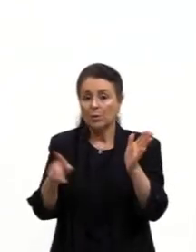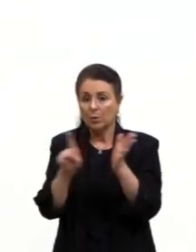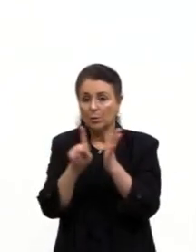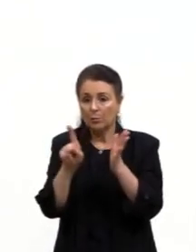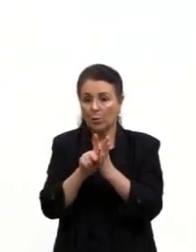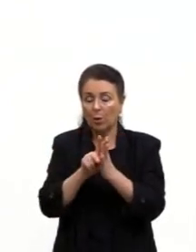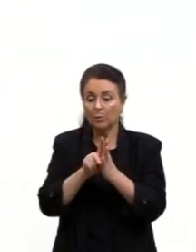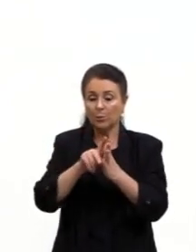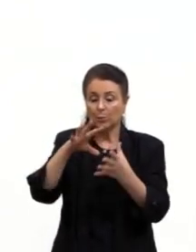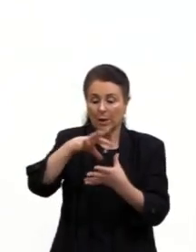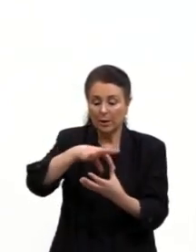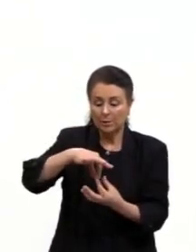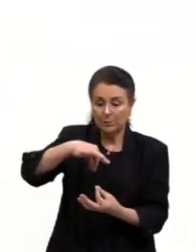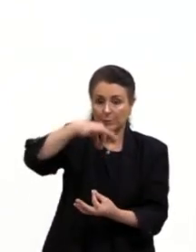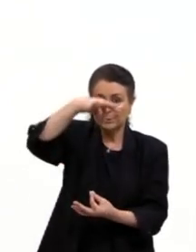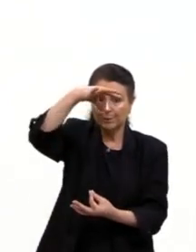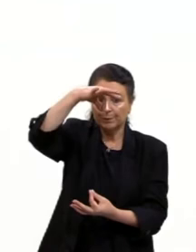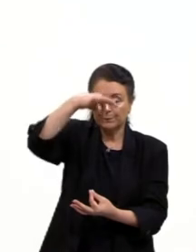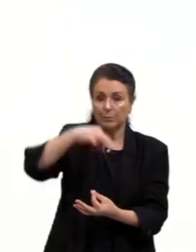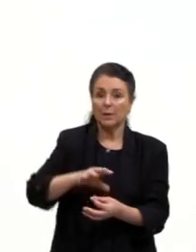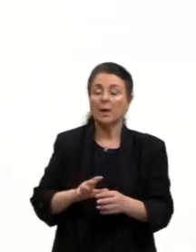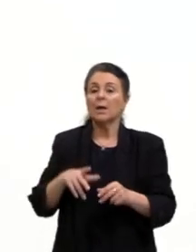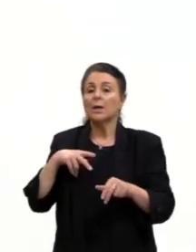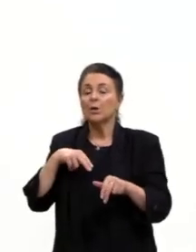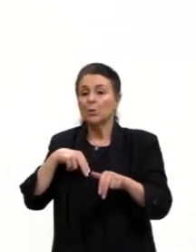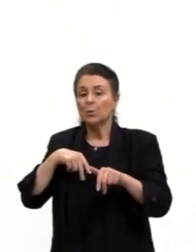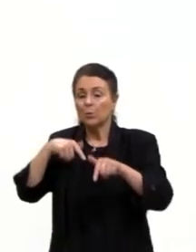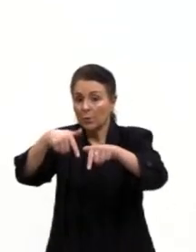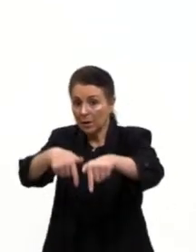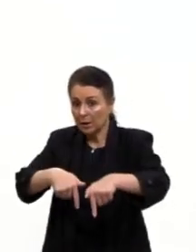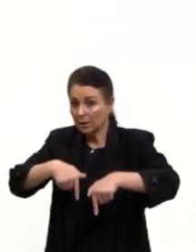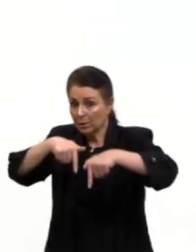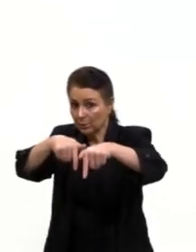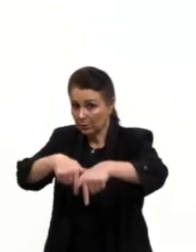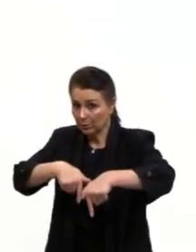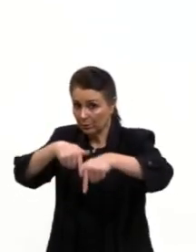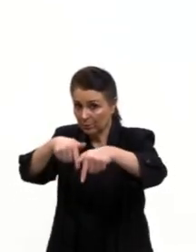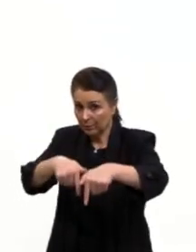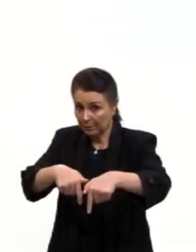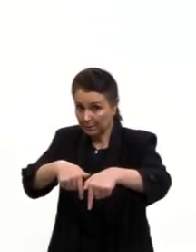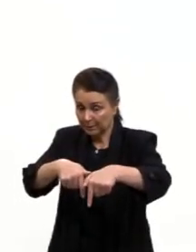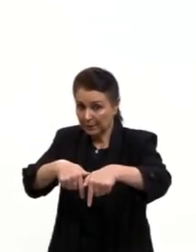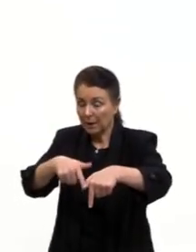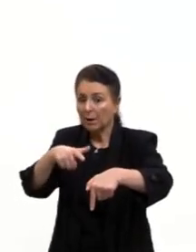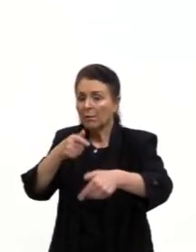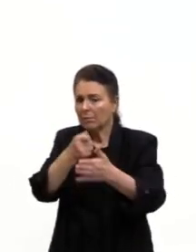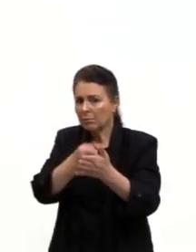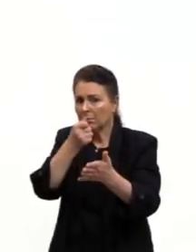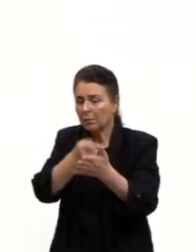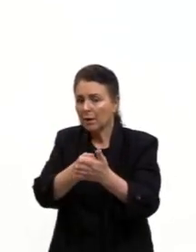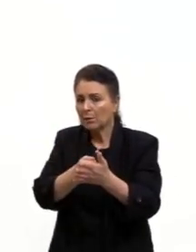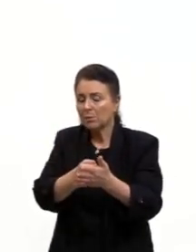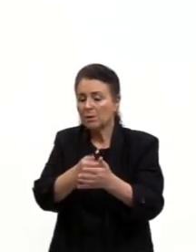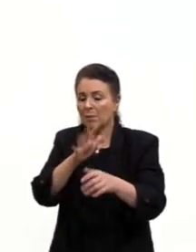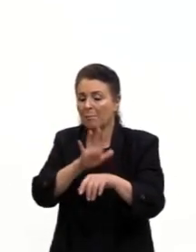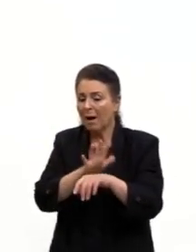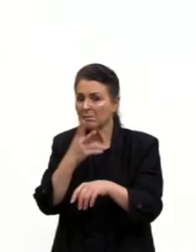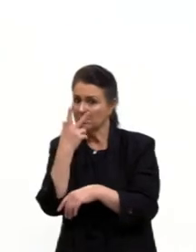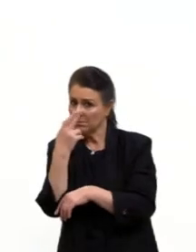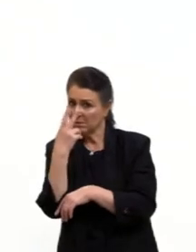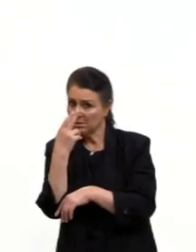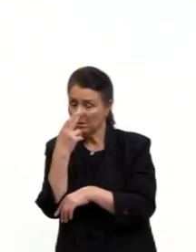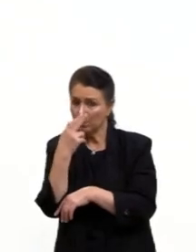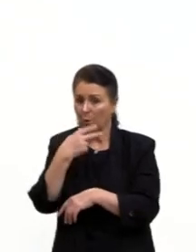espiritismo. E o Candomblé tem alguns cultos de Candomblé que tentam ser mais fiéis a como a